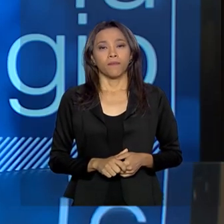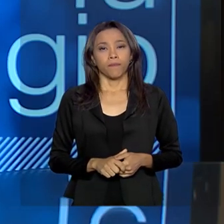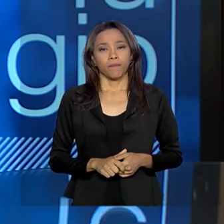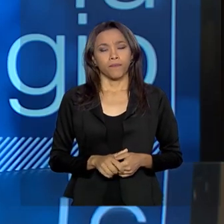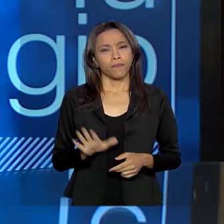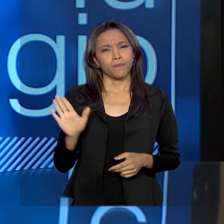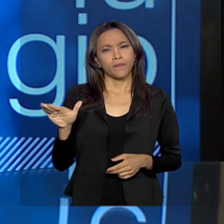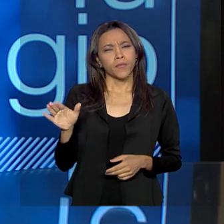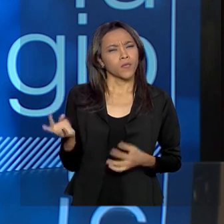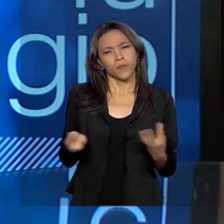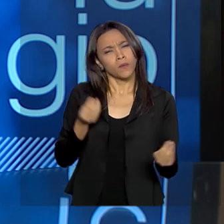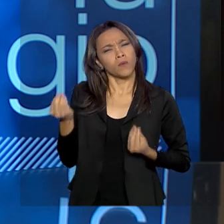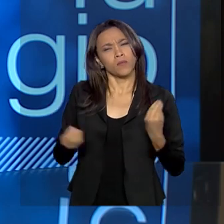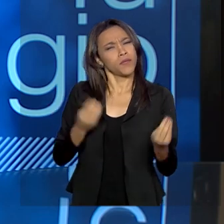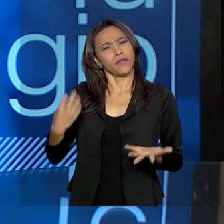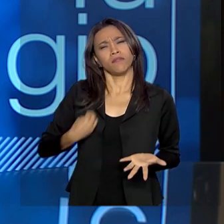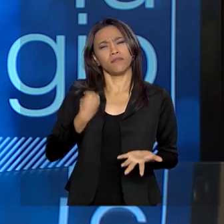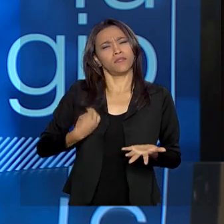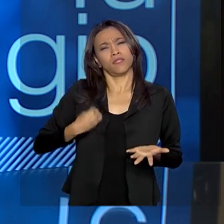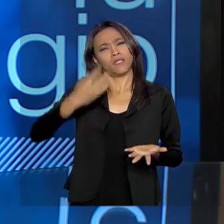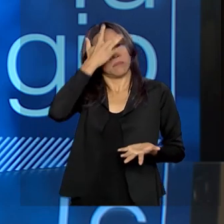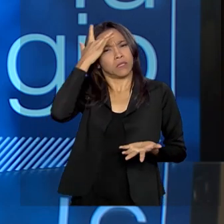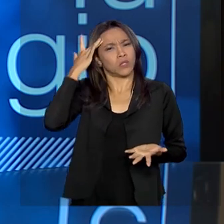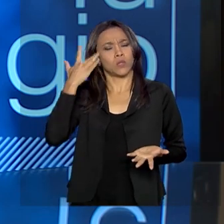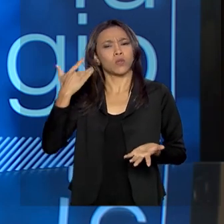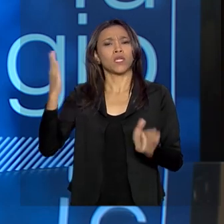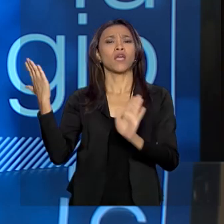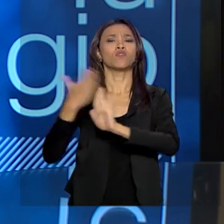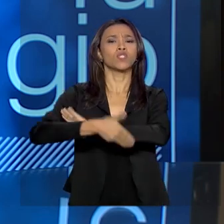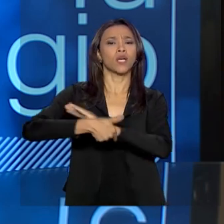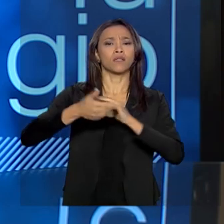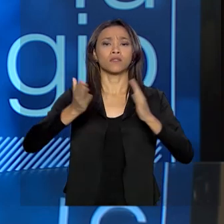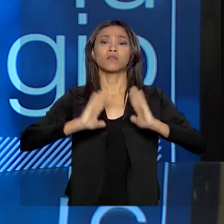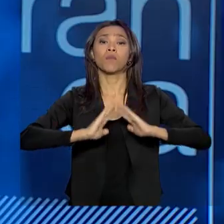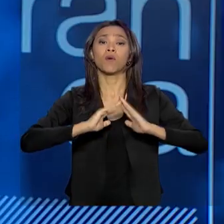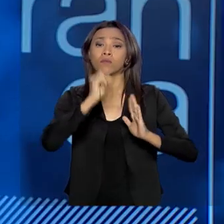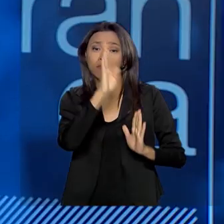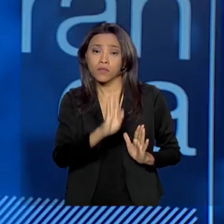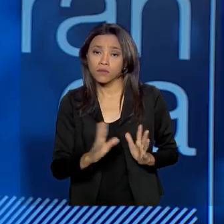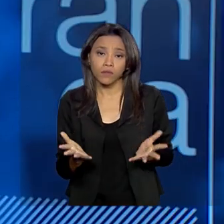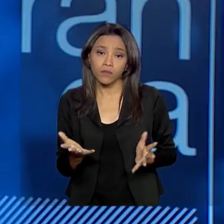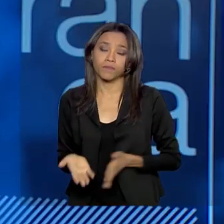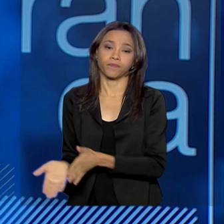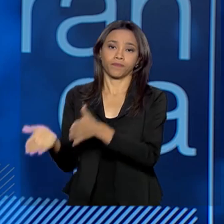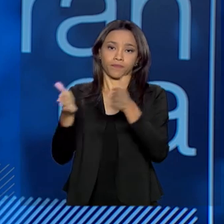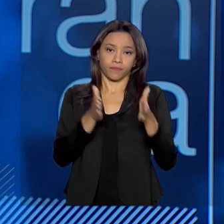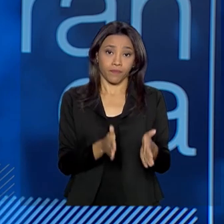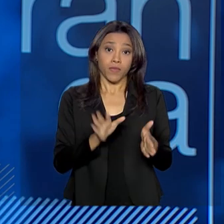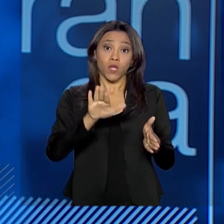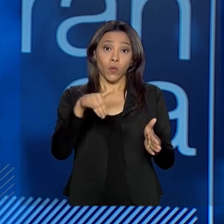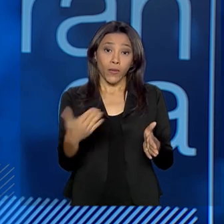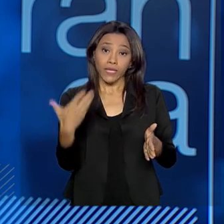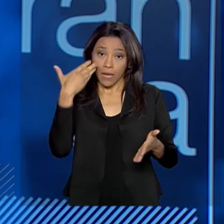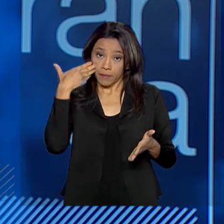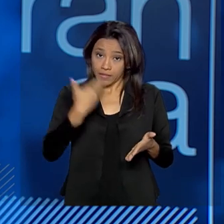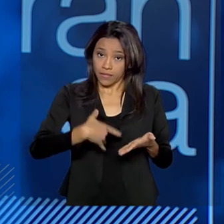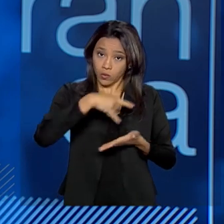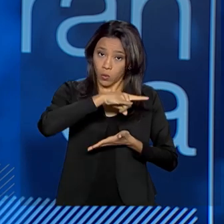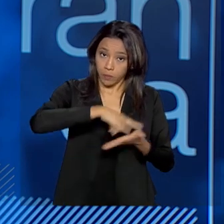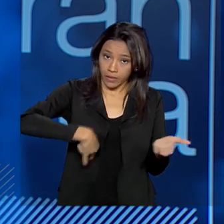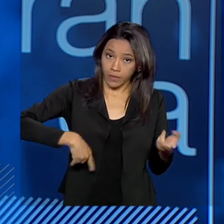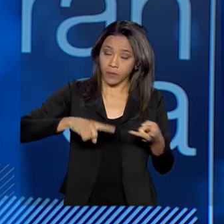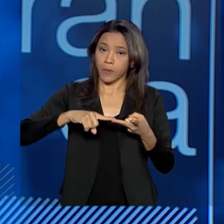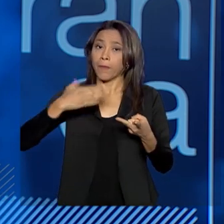Como é que é a vida desses refugiados no Brasil? Bom, a partir do momento que eles apresentam essa documentação,